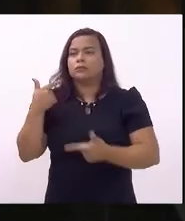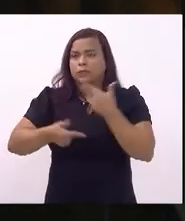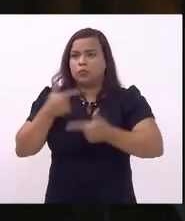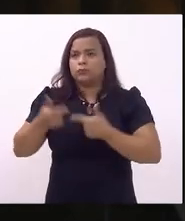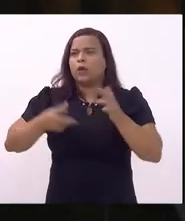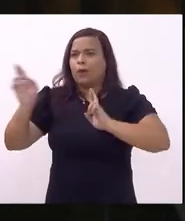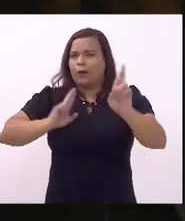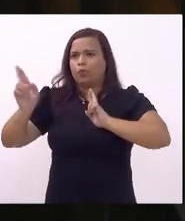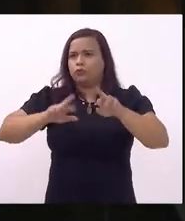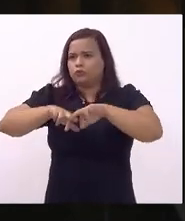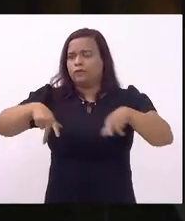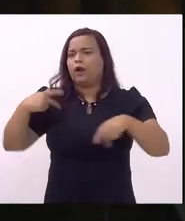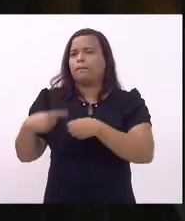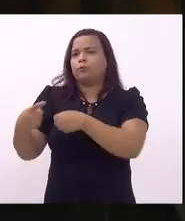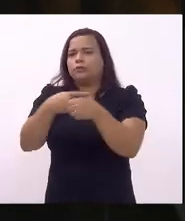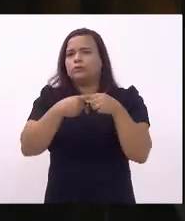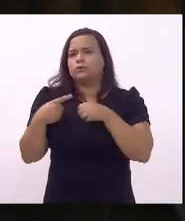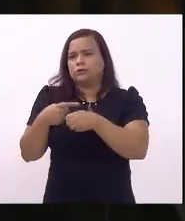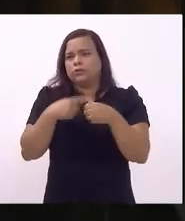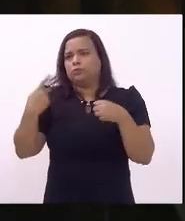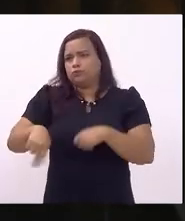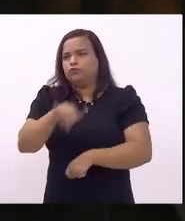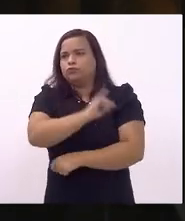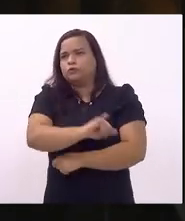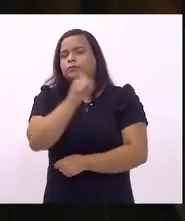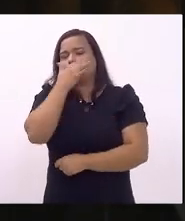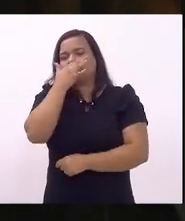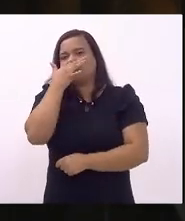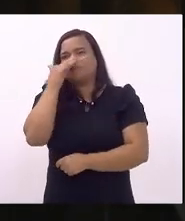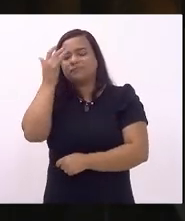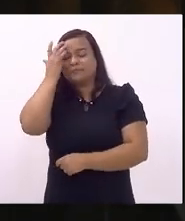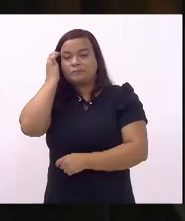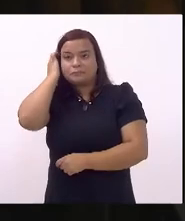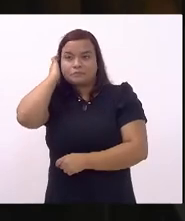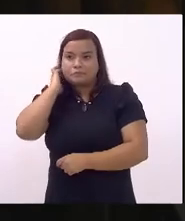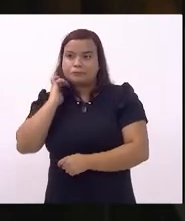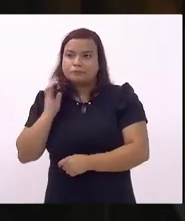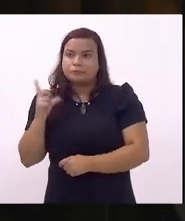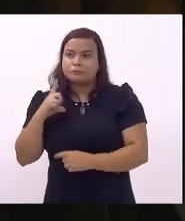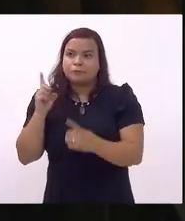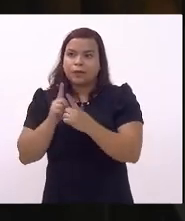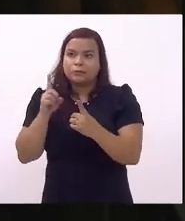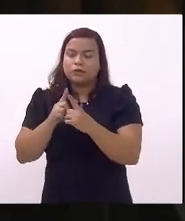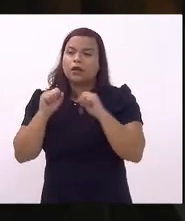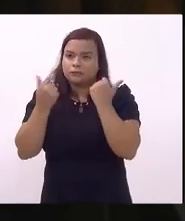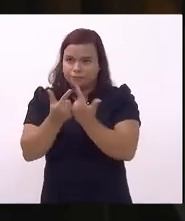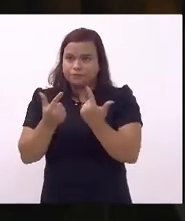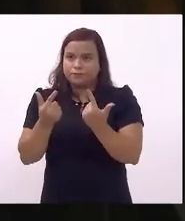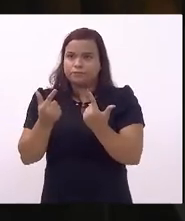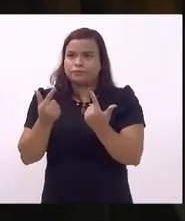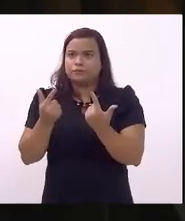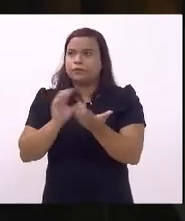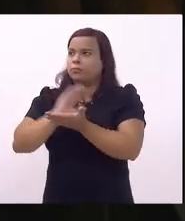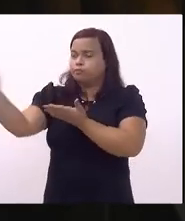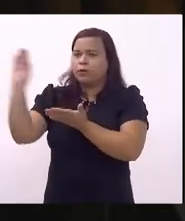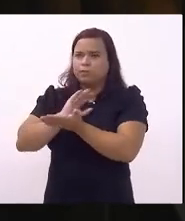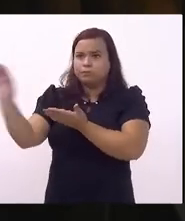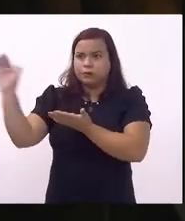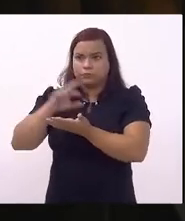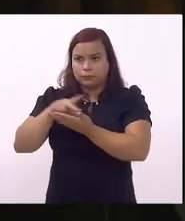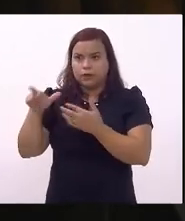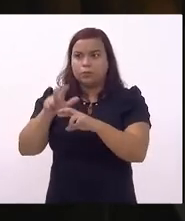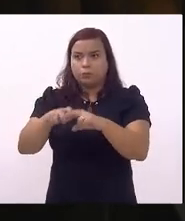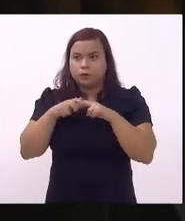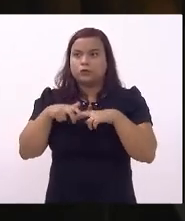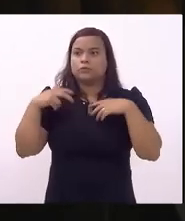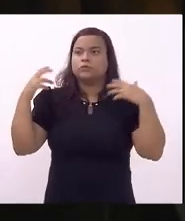recursos dos municípios que foram que foram atendidos pela Assembleia Legislativa com transferência de recursos por causa